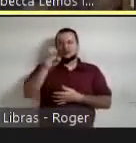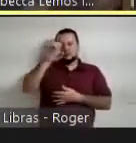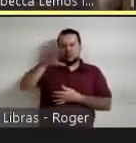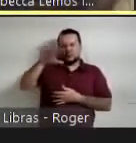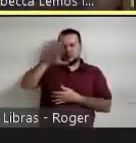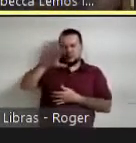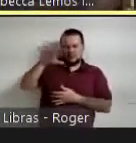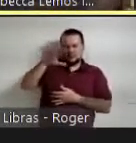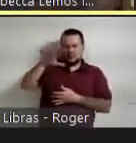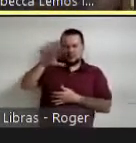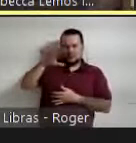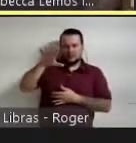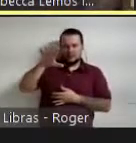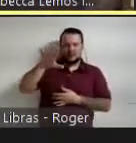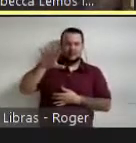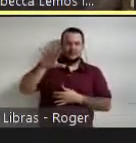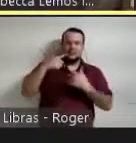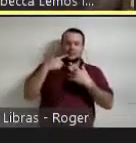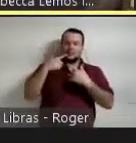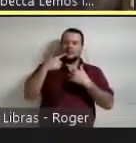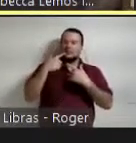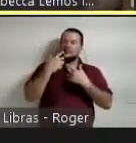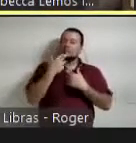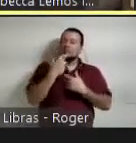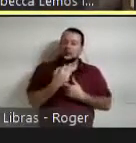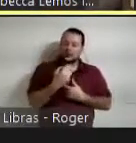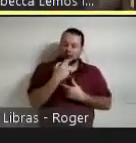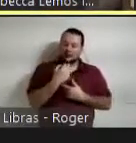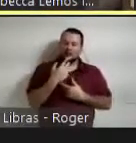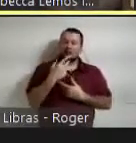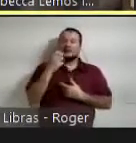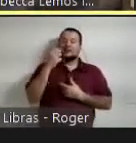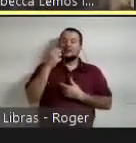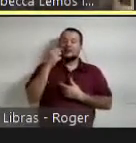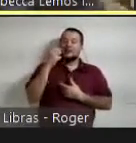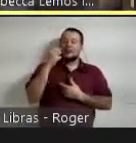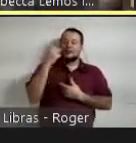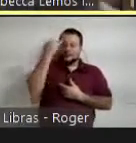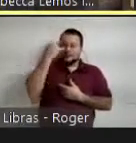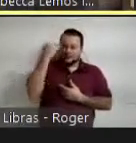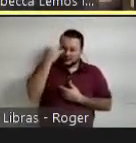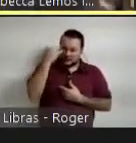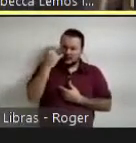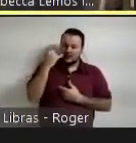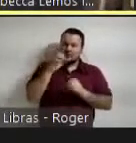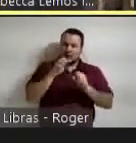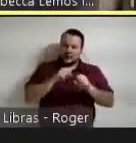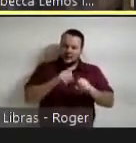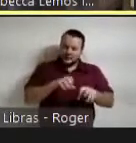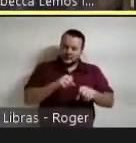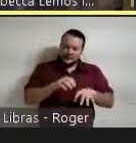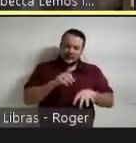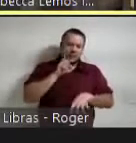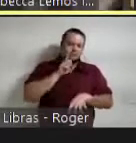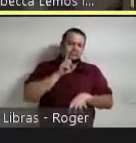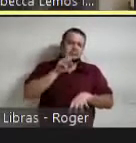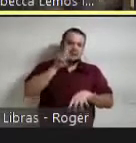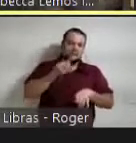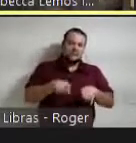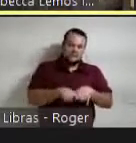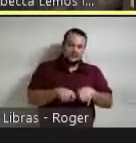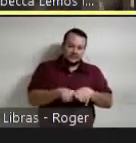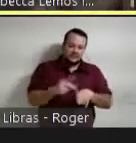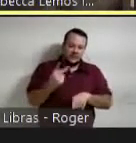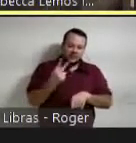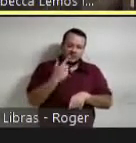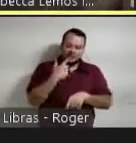ensinada em todas as escolas de ensino médio nos Estados Unidos em vários eventos nossos até porque os franceses são